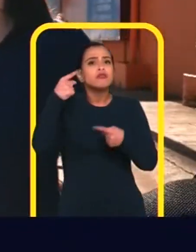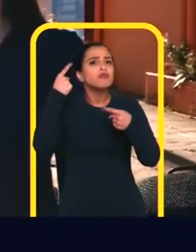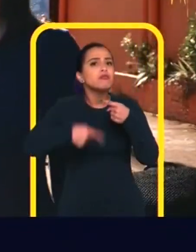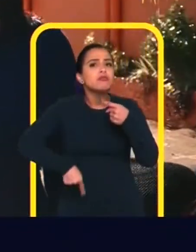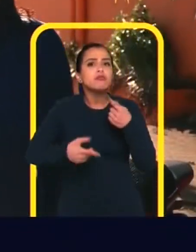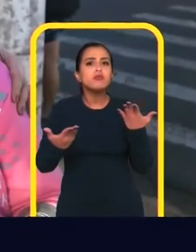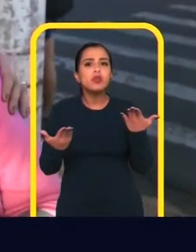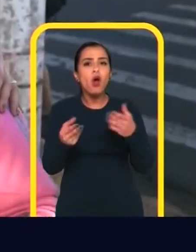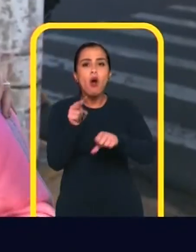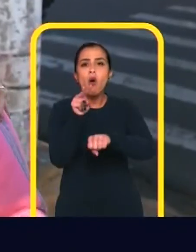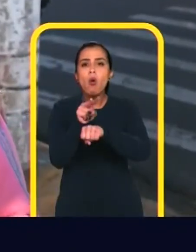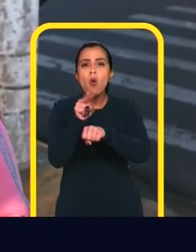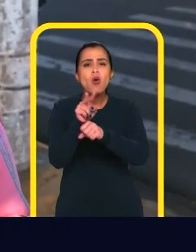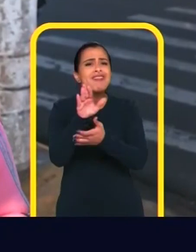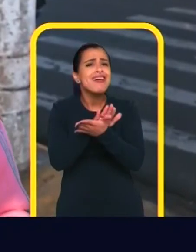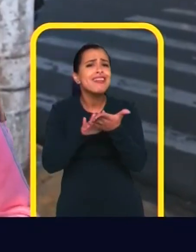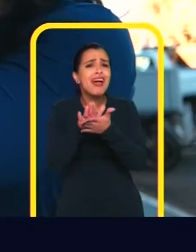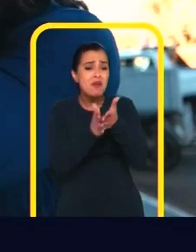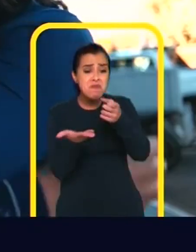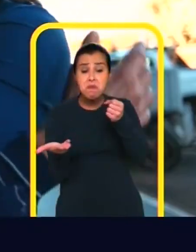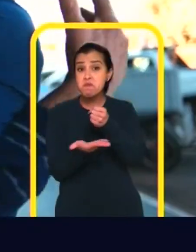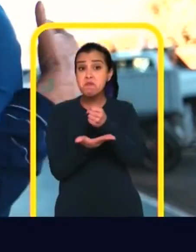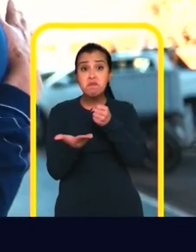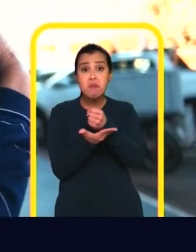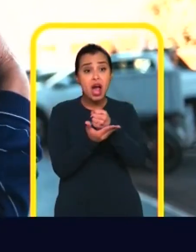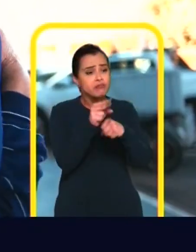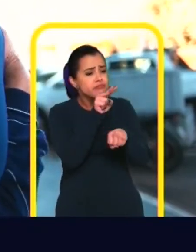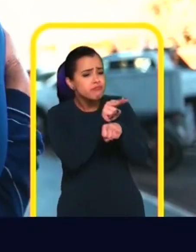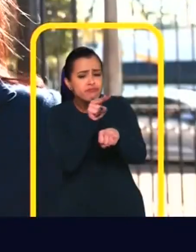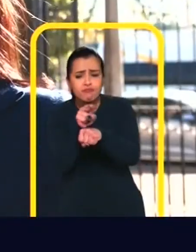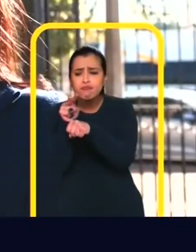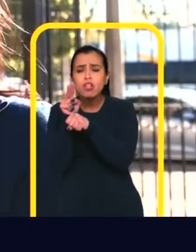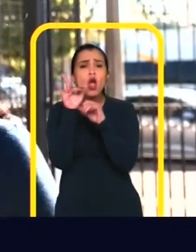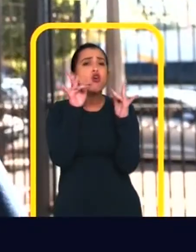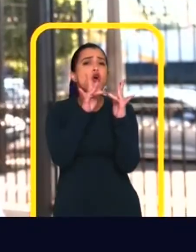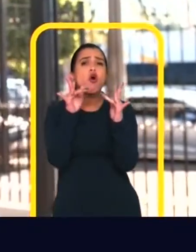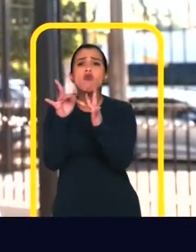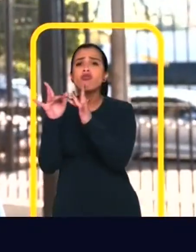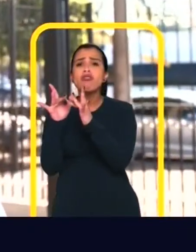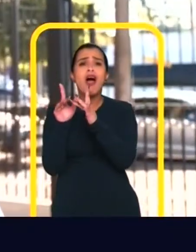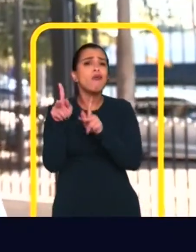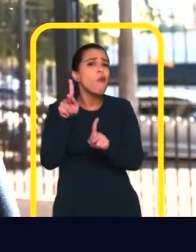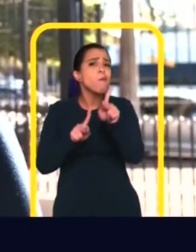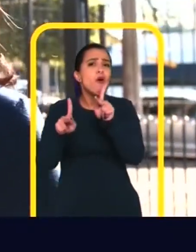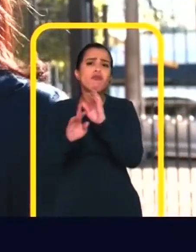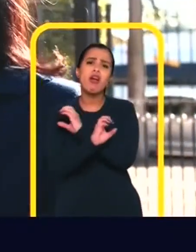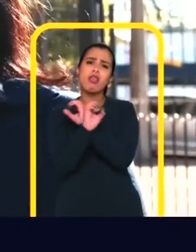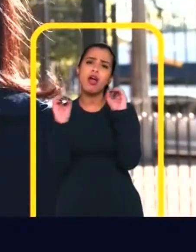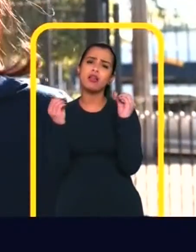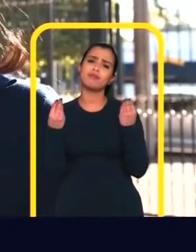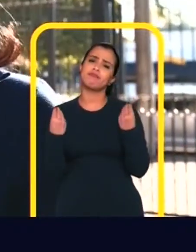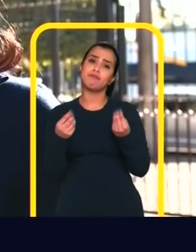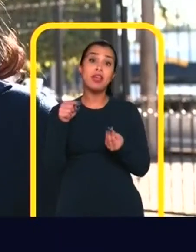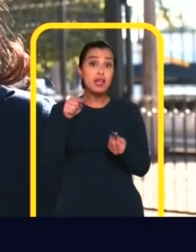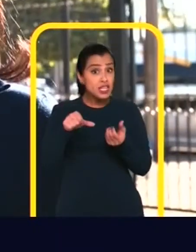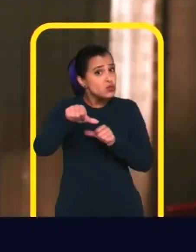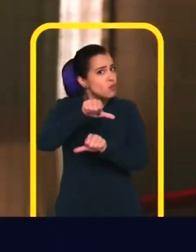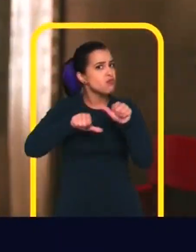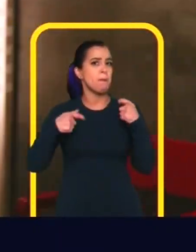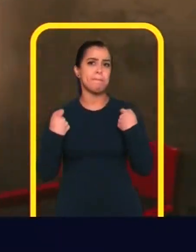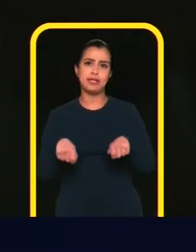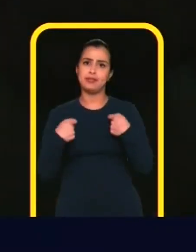que não cuida Não cuida do mínimo, que não proteja, que não acolha Que não tem afeto pelas pessoas É isso que nós precisamos dar